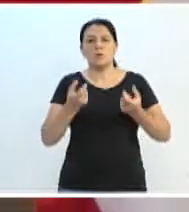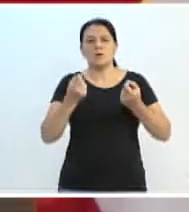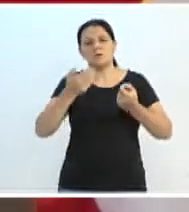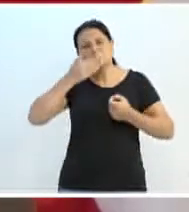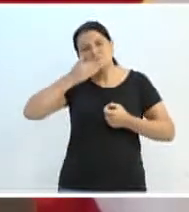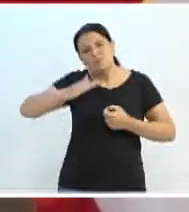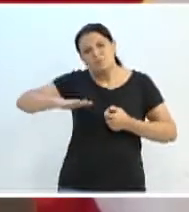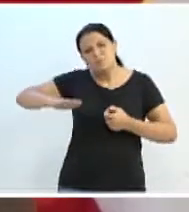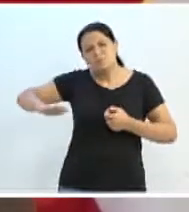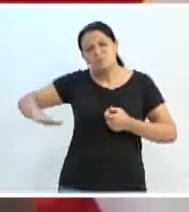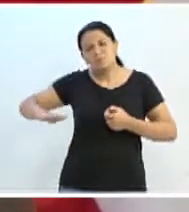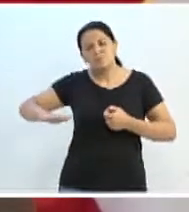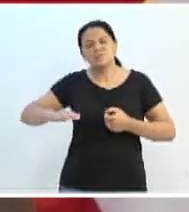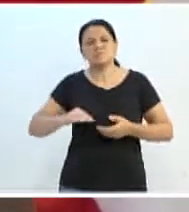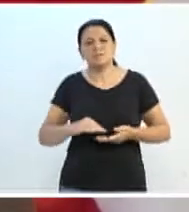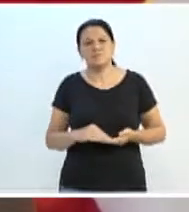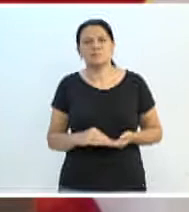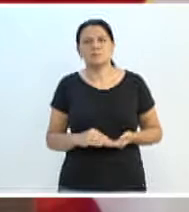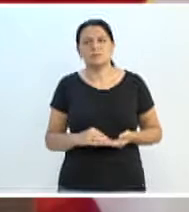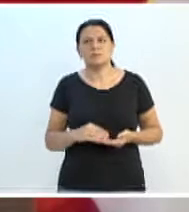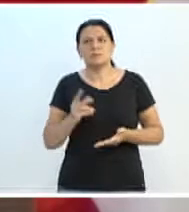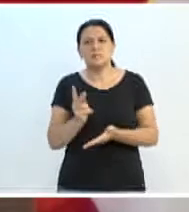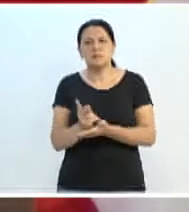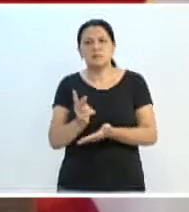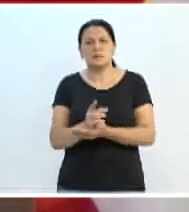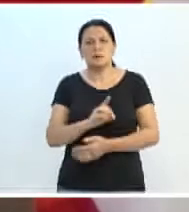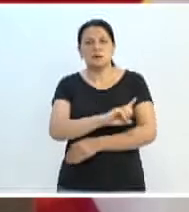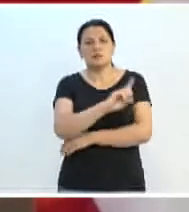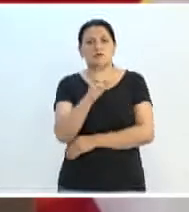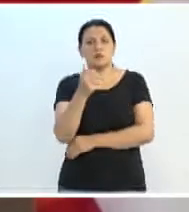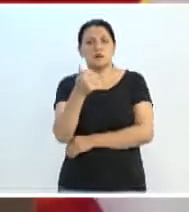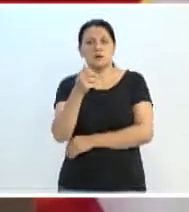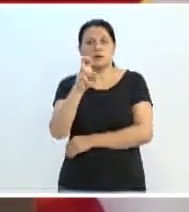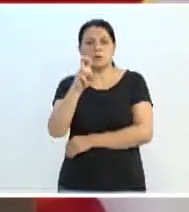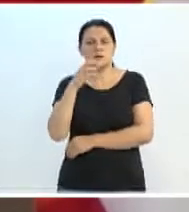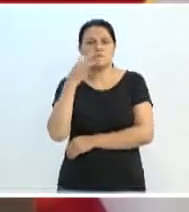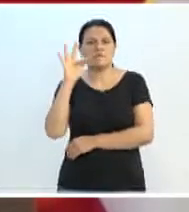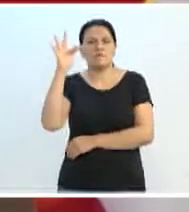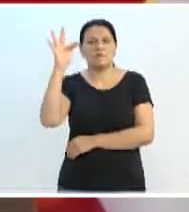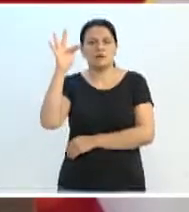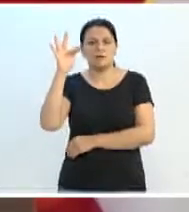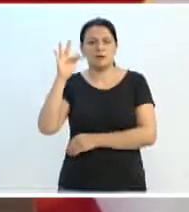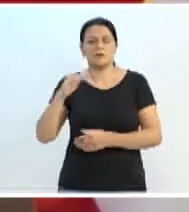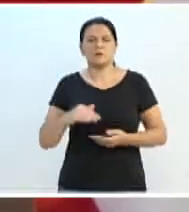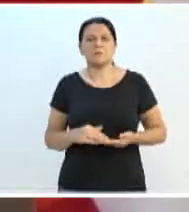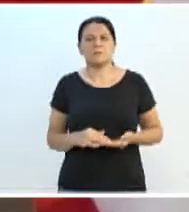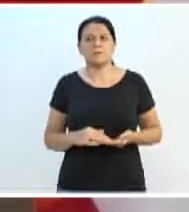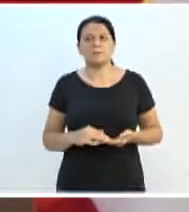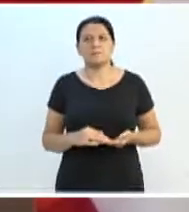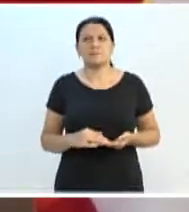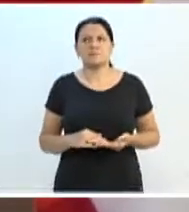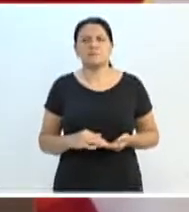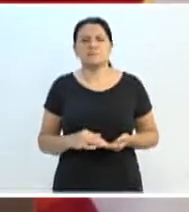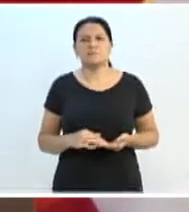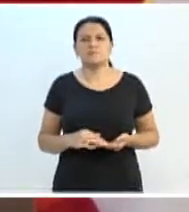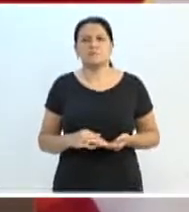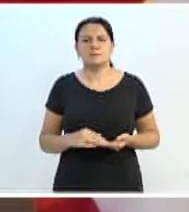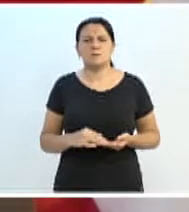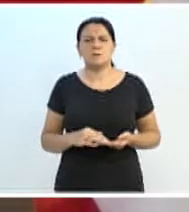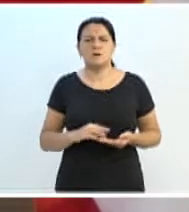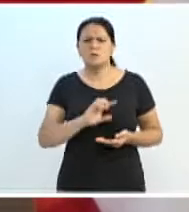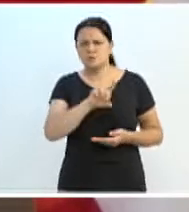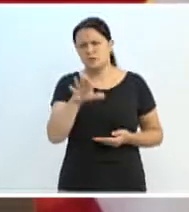todo dia 15 de fevereiro. Anualmente, isso é só para que os vereadores tomem conhecimento,